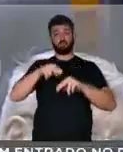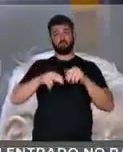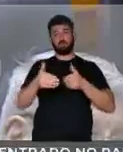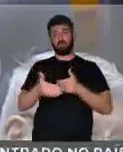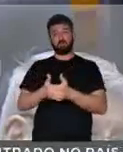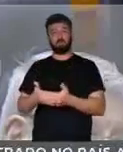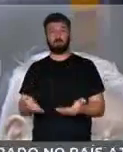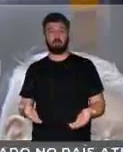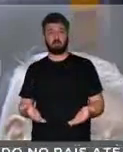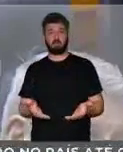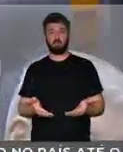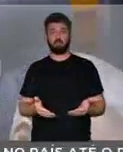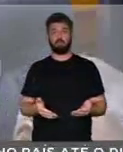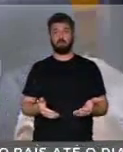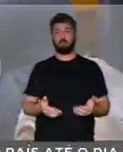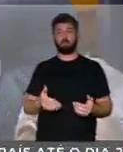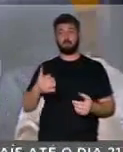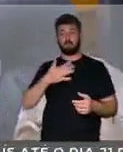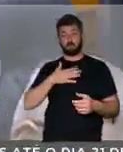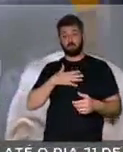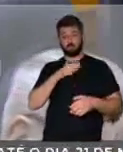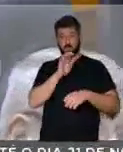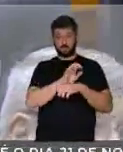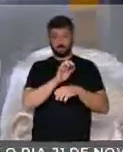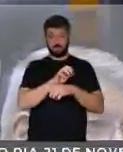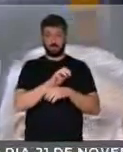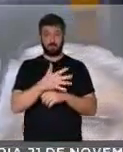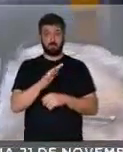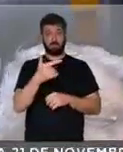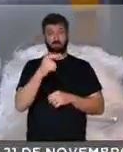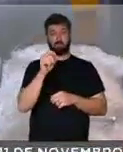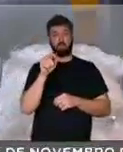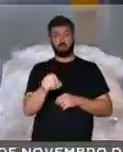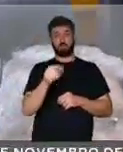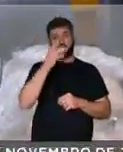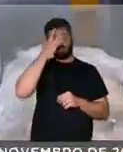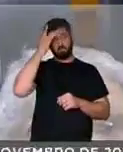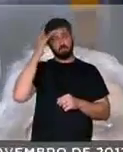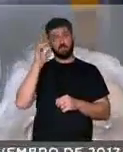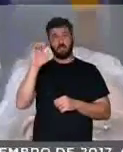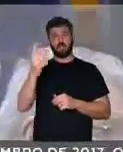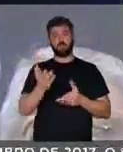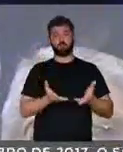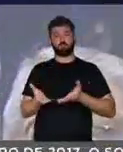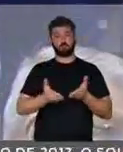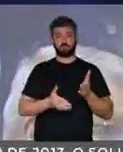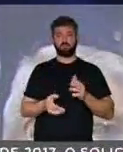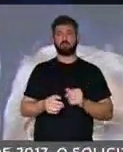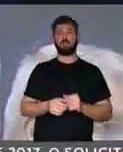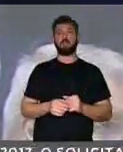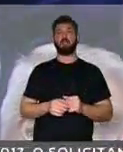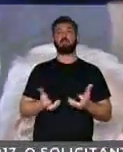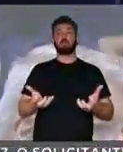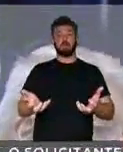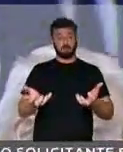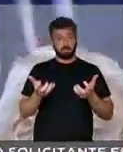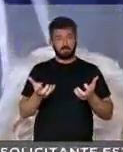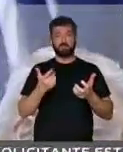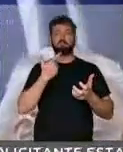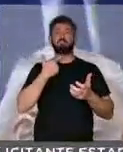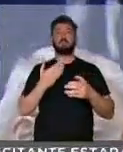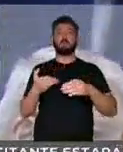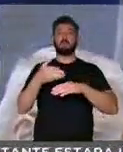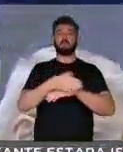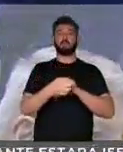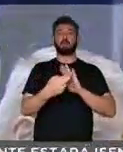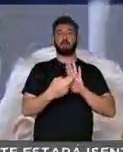e os do meu território, mais de 20 mil ex-funcionários do território que anseiam entrar